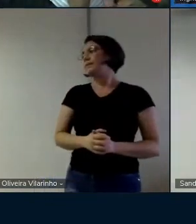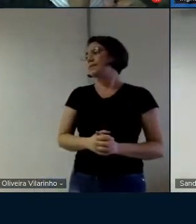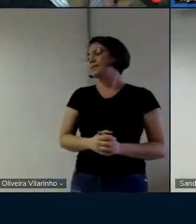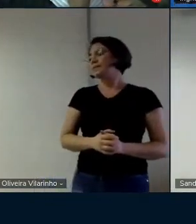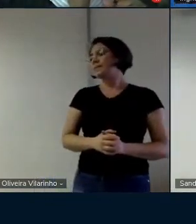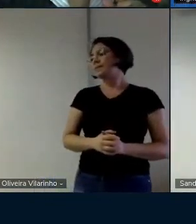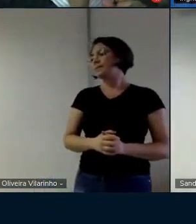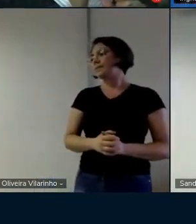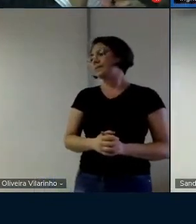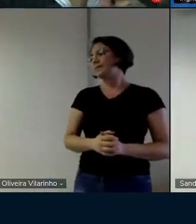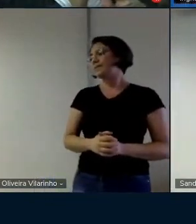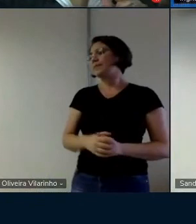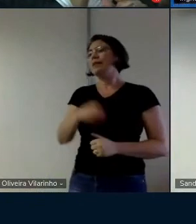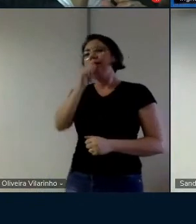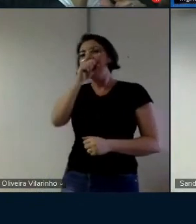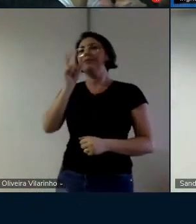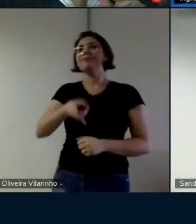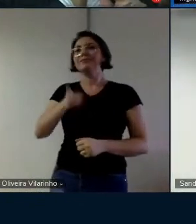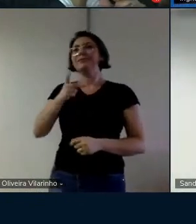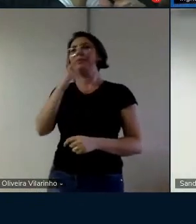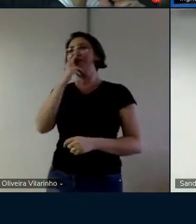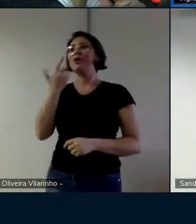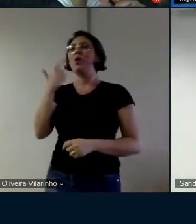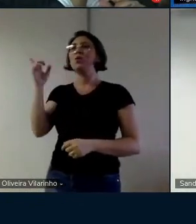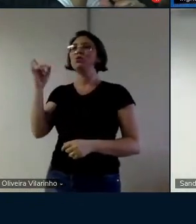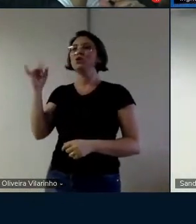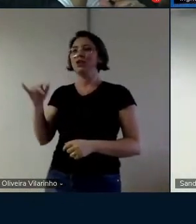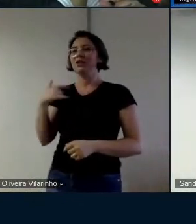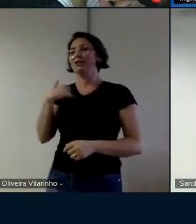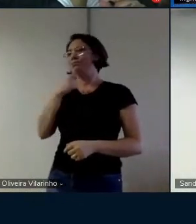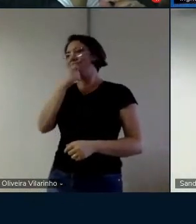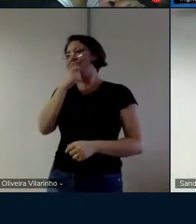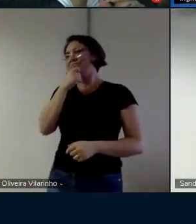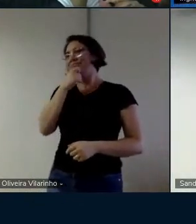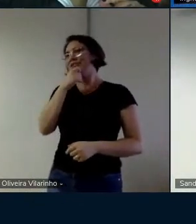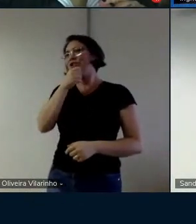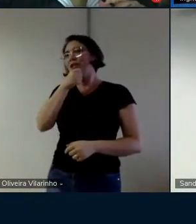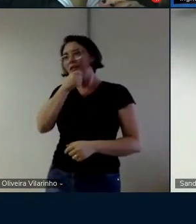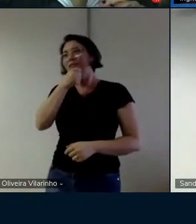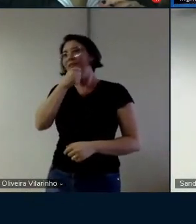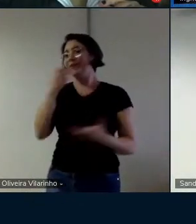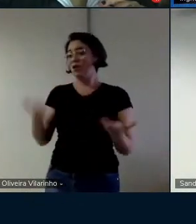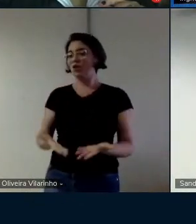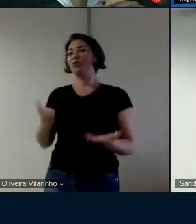fugir a tosse não vem naquele dia né ideia agora só um pouquinho